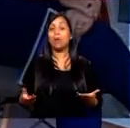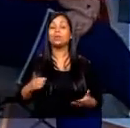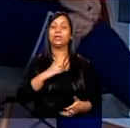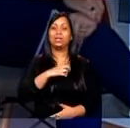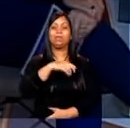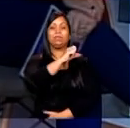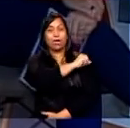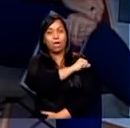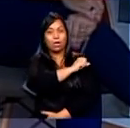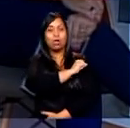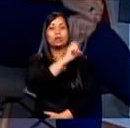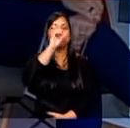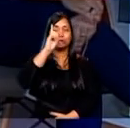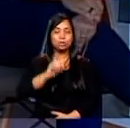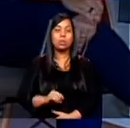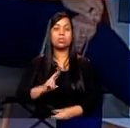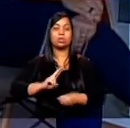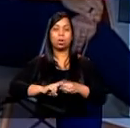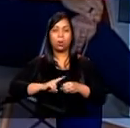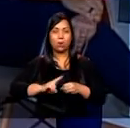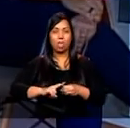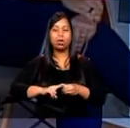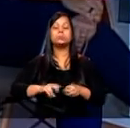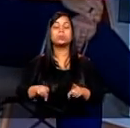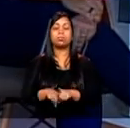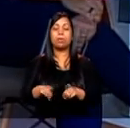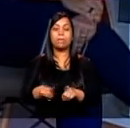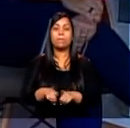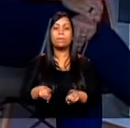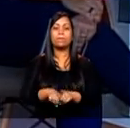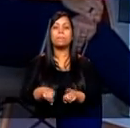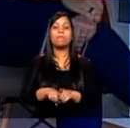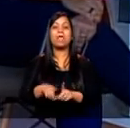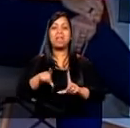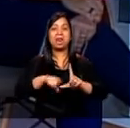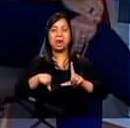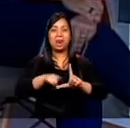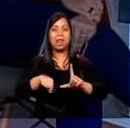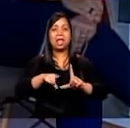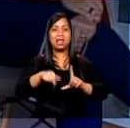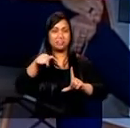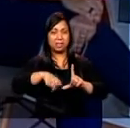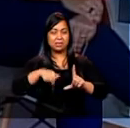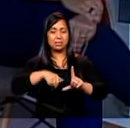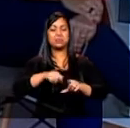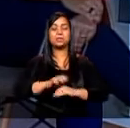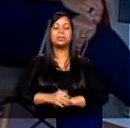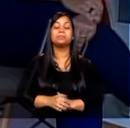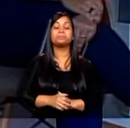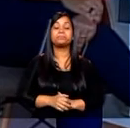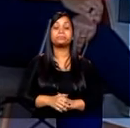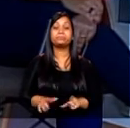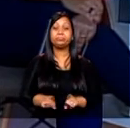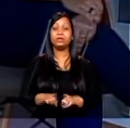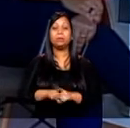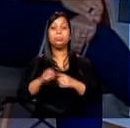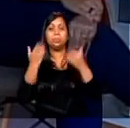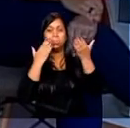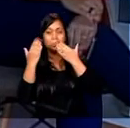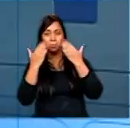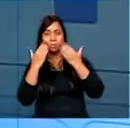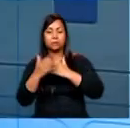teve alunos que passaram em Direito na Unesp, a gente teve alunos que passaram em Letras aqui na Unesp, a gente teve alunos que passaram em